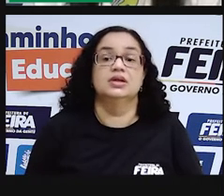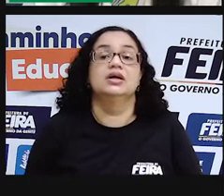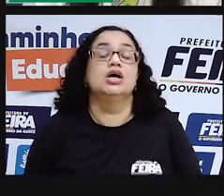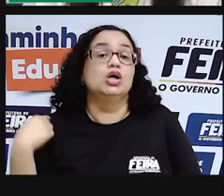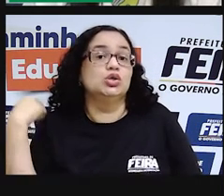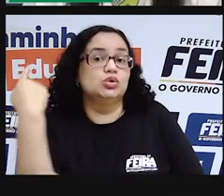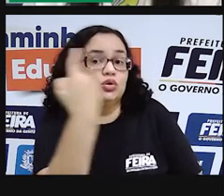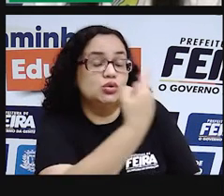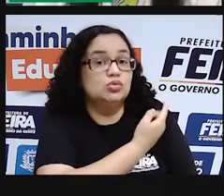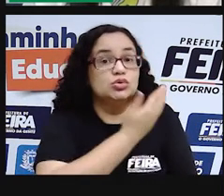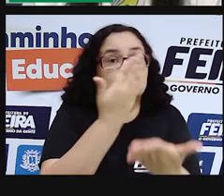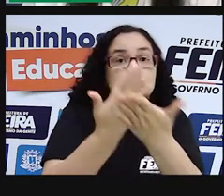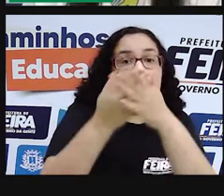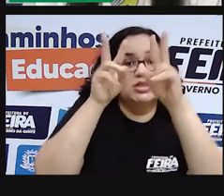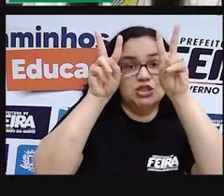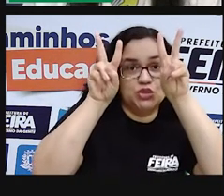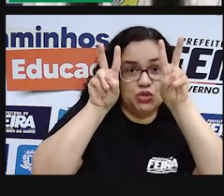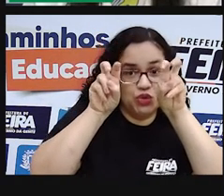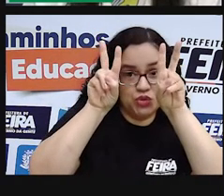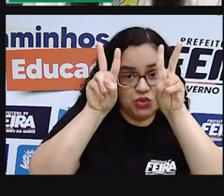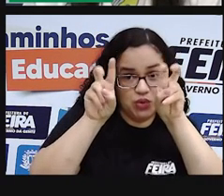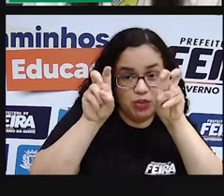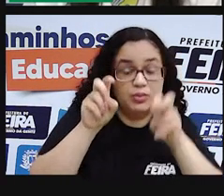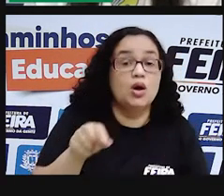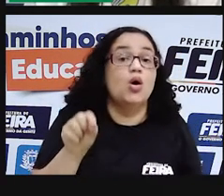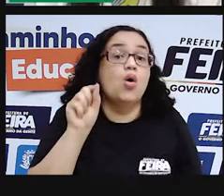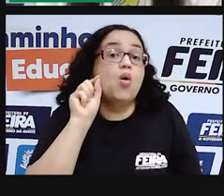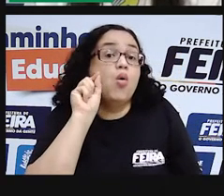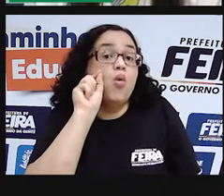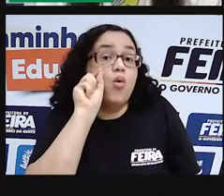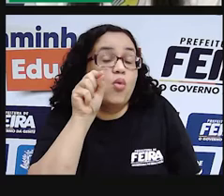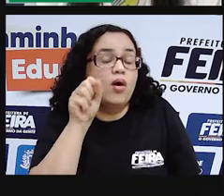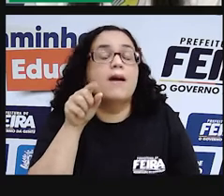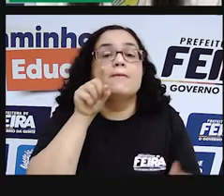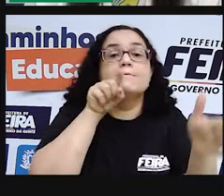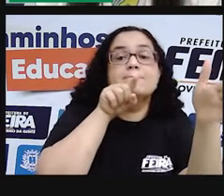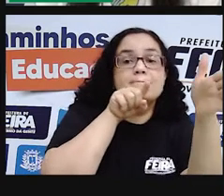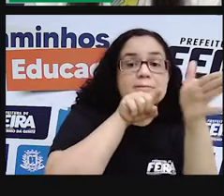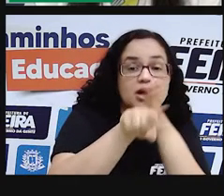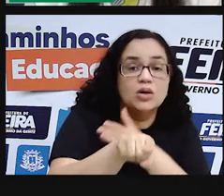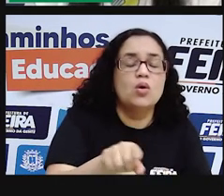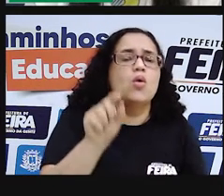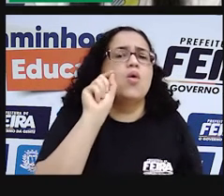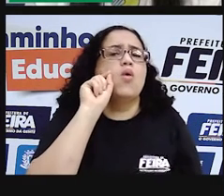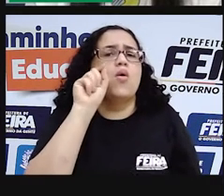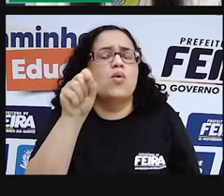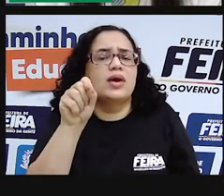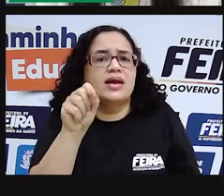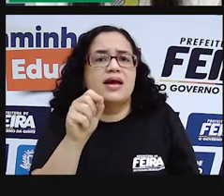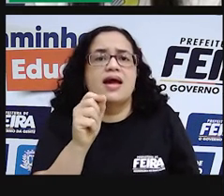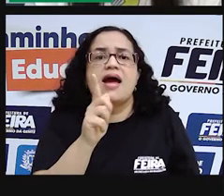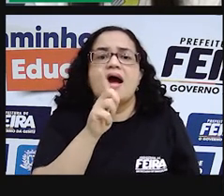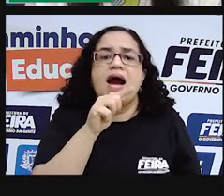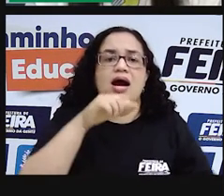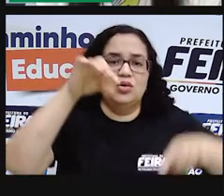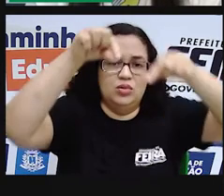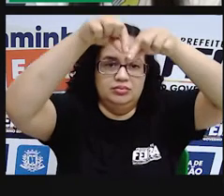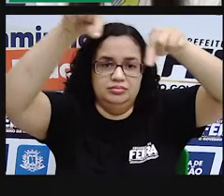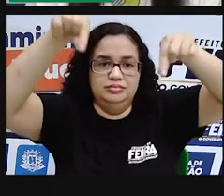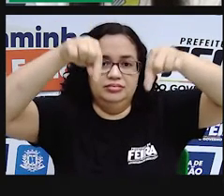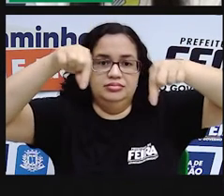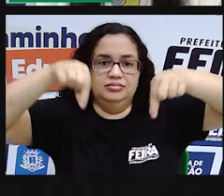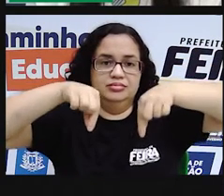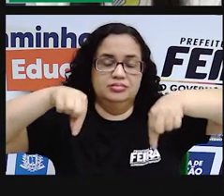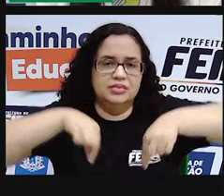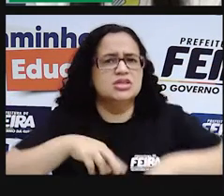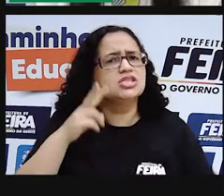nós vamos estudar sobre, olha só a pergunta que a Pró colocou, o que é uma lagoa? Você já